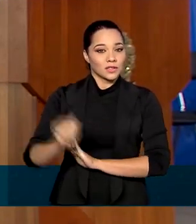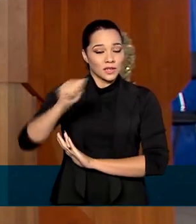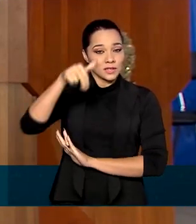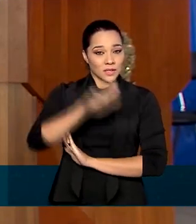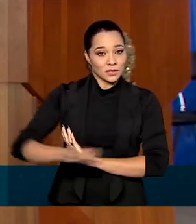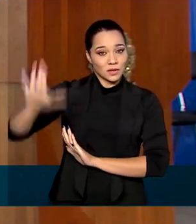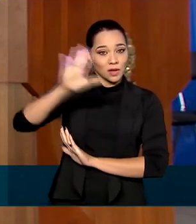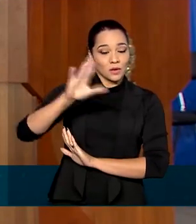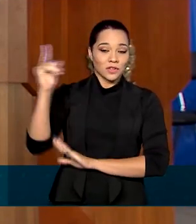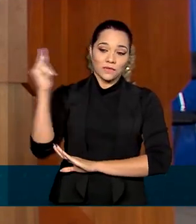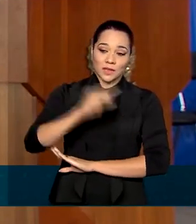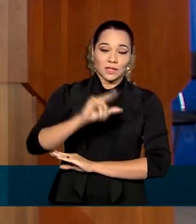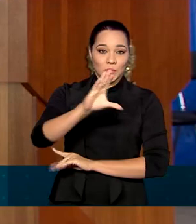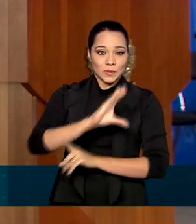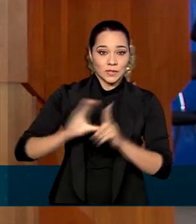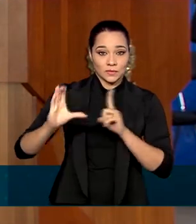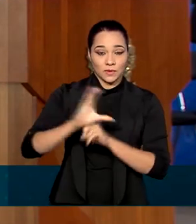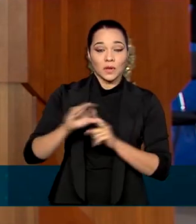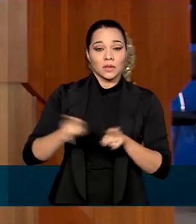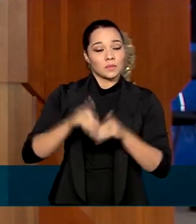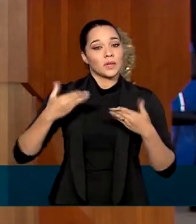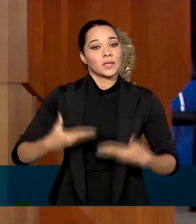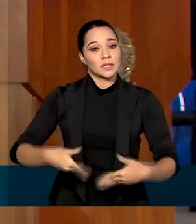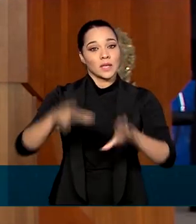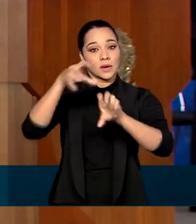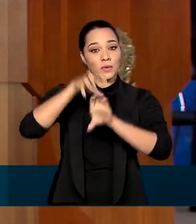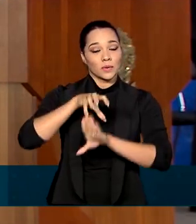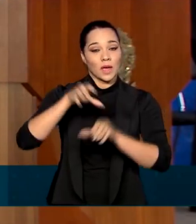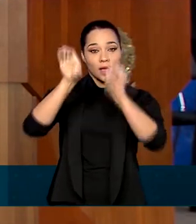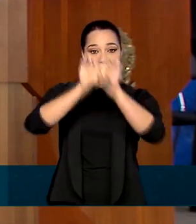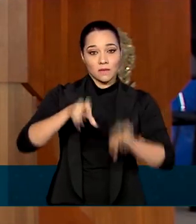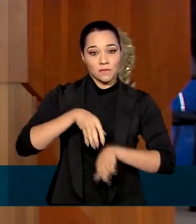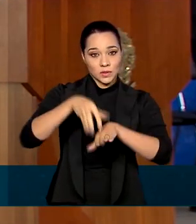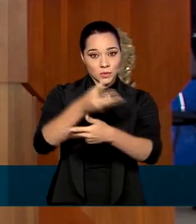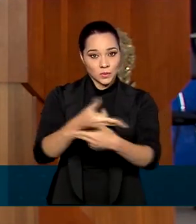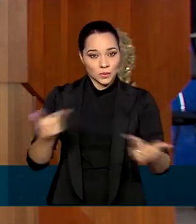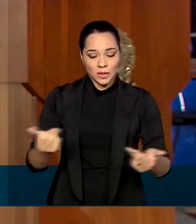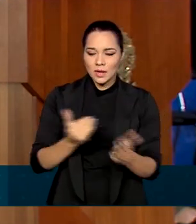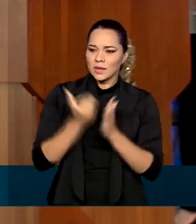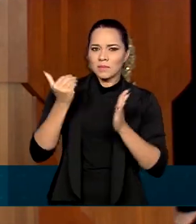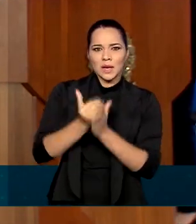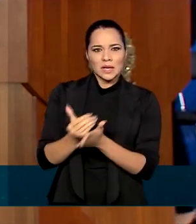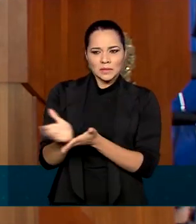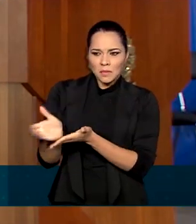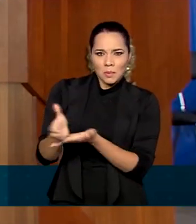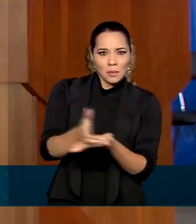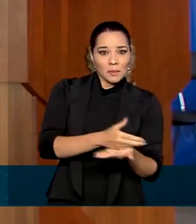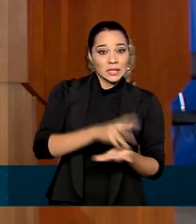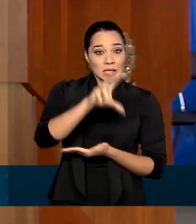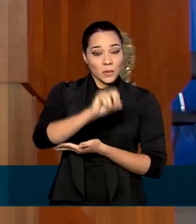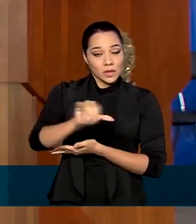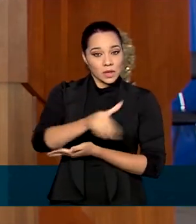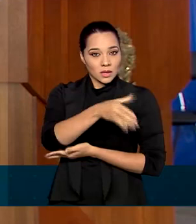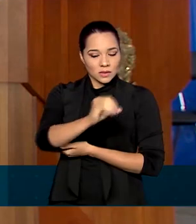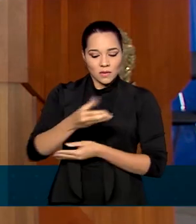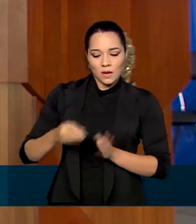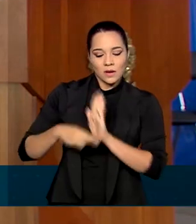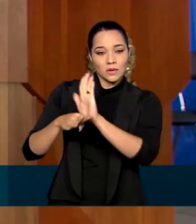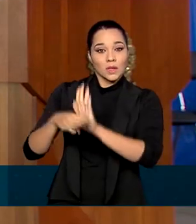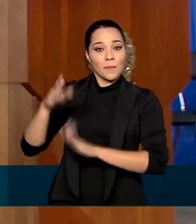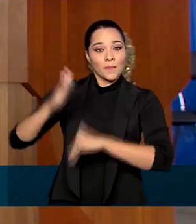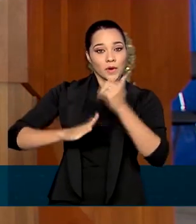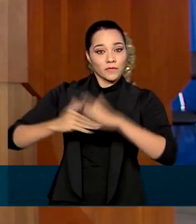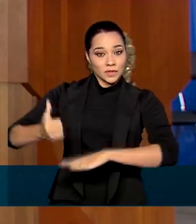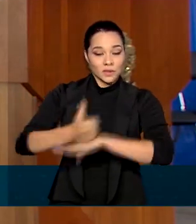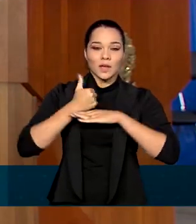Aviação Civil e do Ministério da Infraestrutura, reúne aí mais de 50 ações que favorecem profissionais